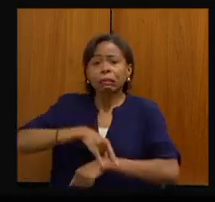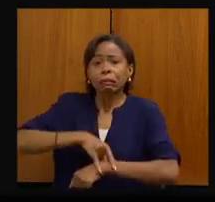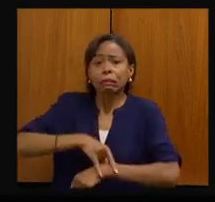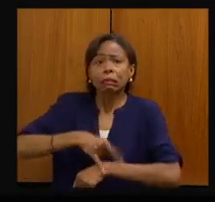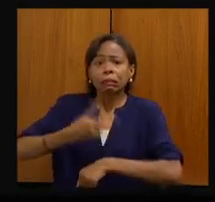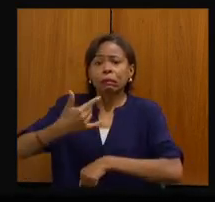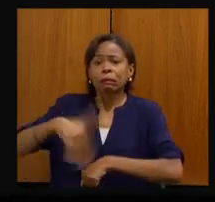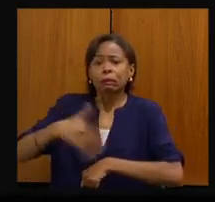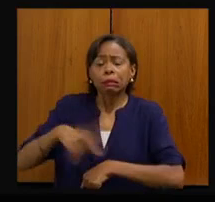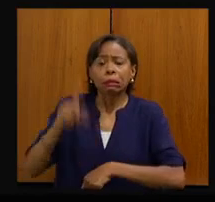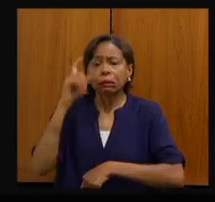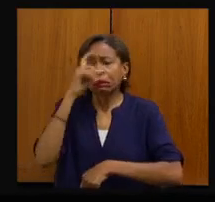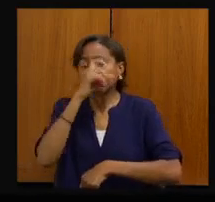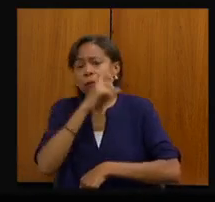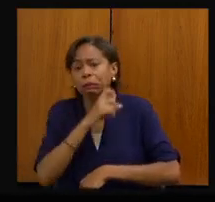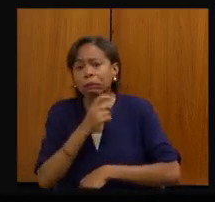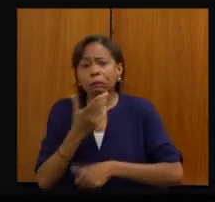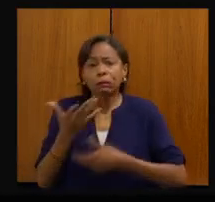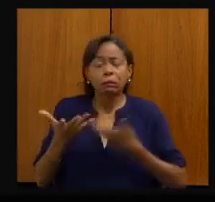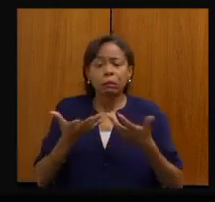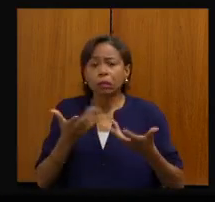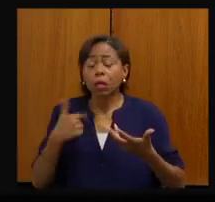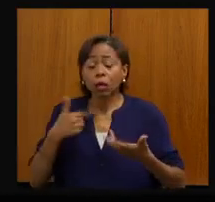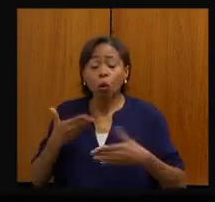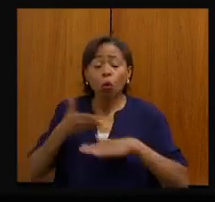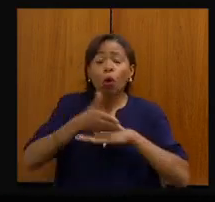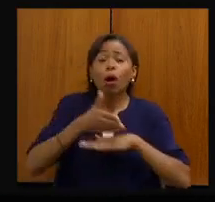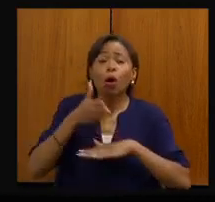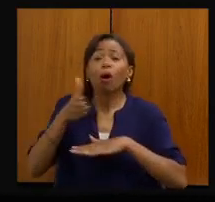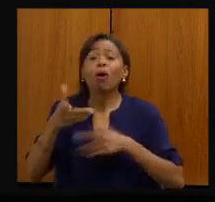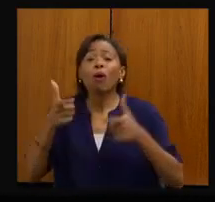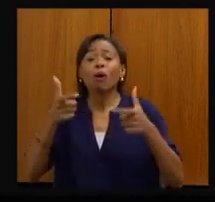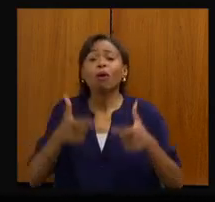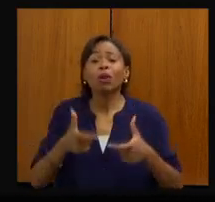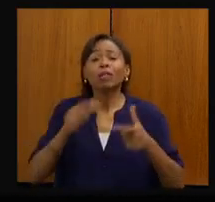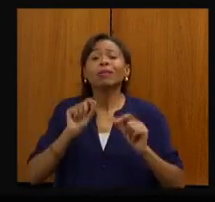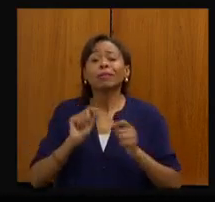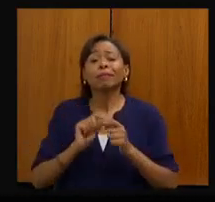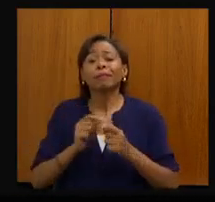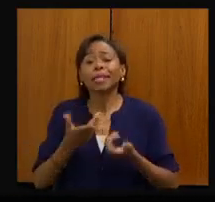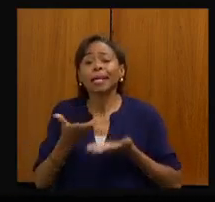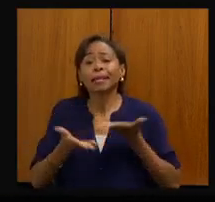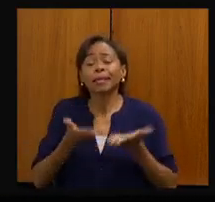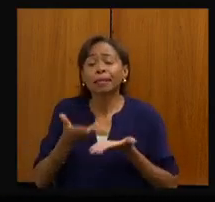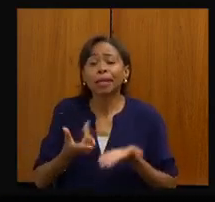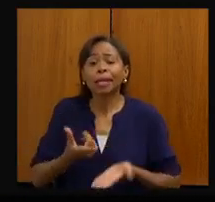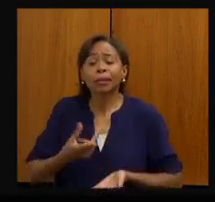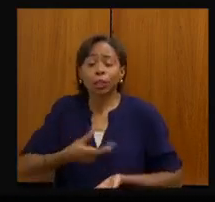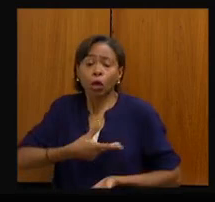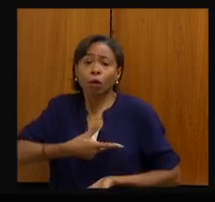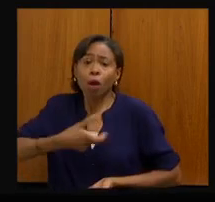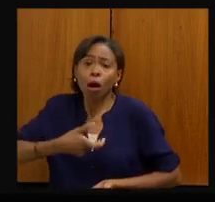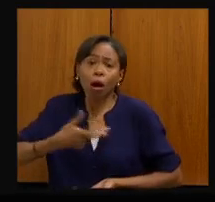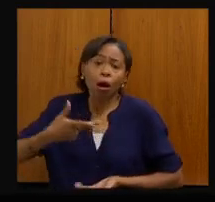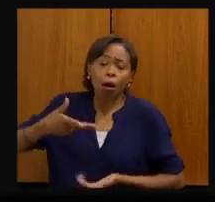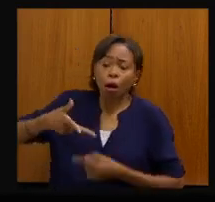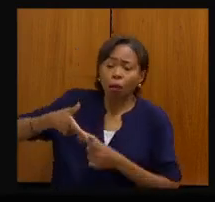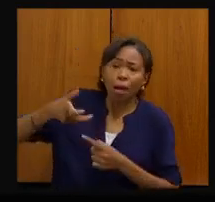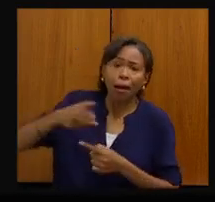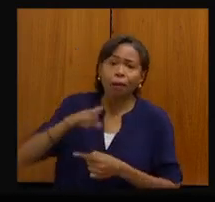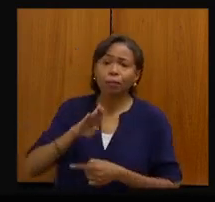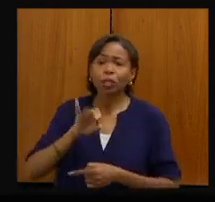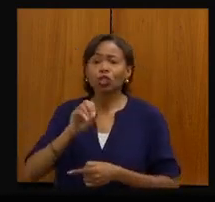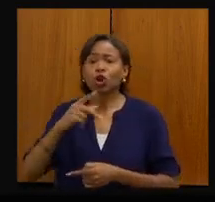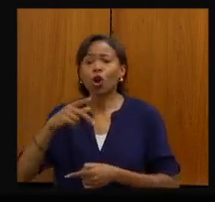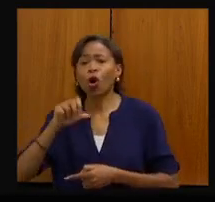eu estou com problema prostático, eu não sei aonde que eu vou para poder fazer uma biópsia ou fazer um tratamento assim mais